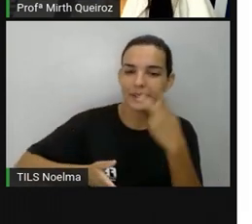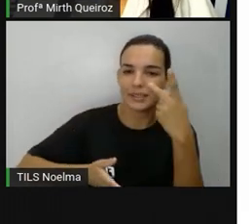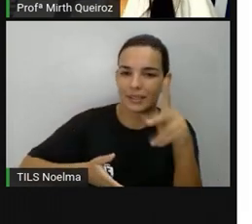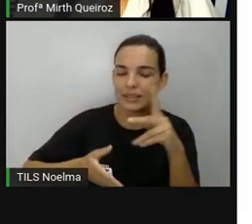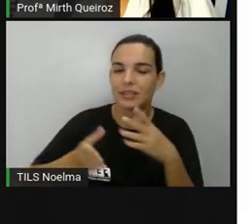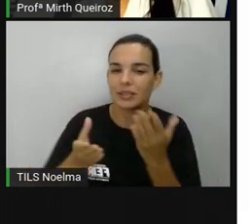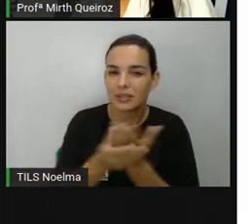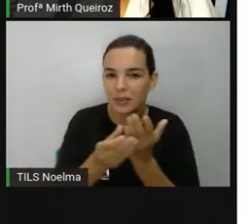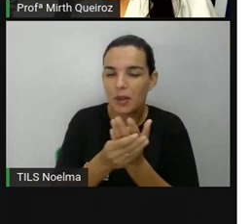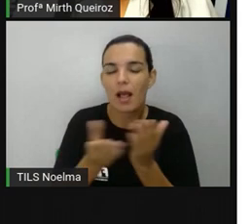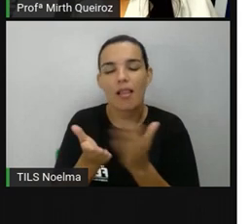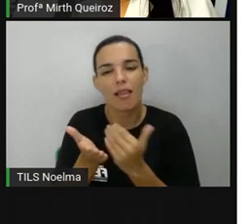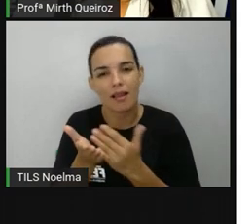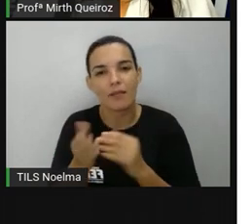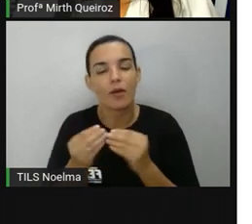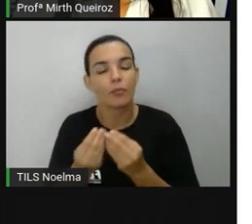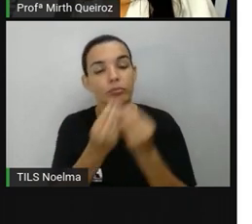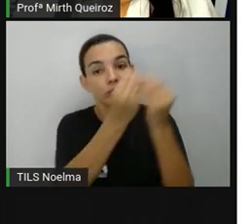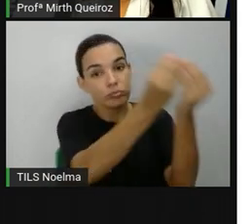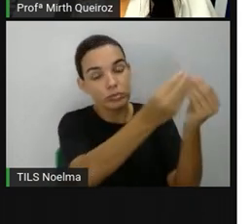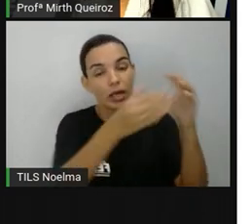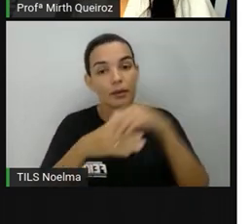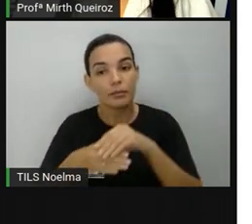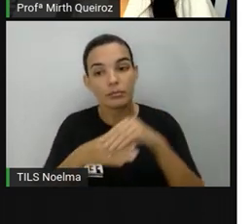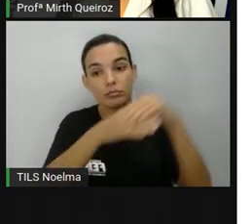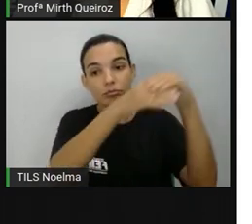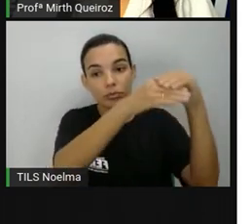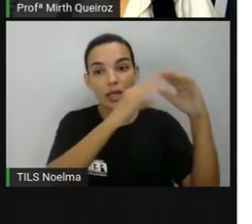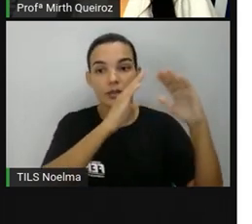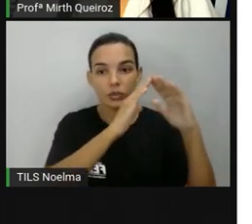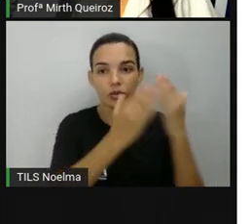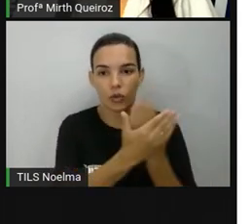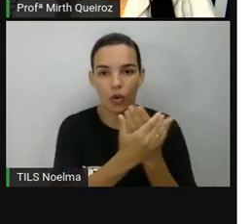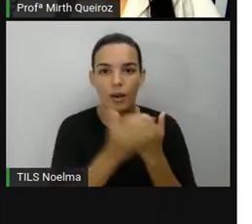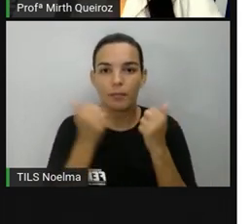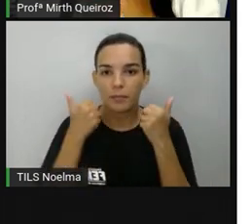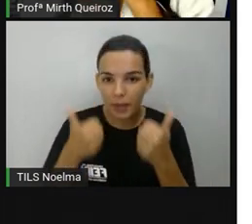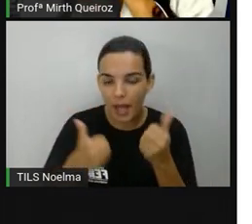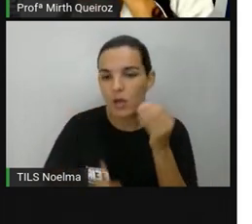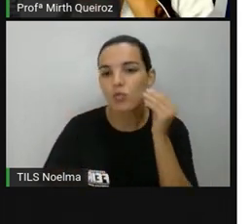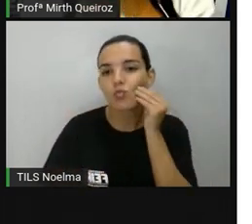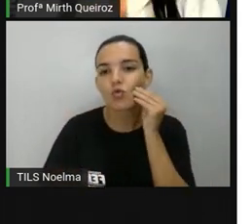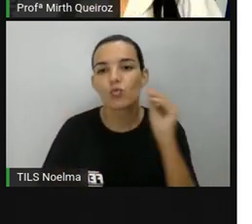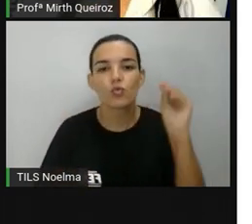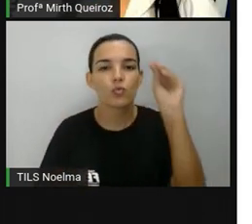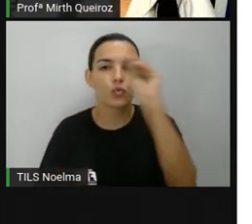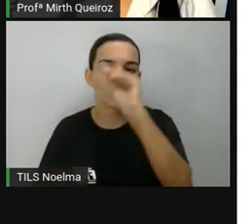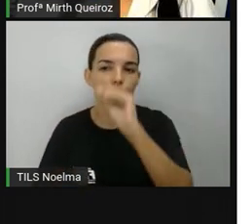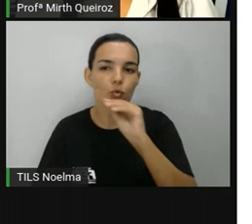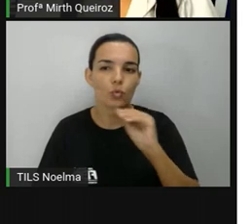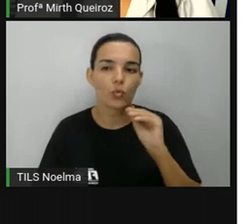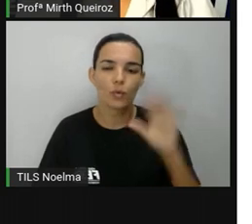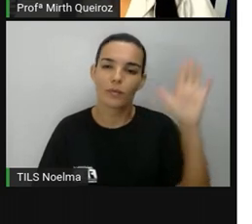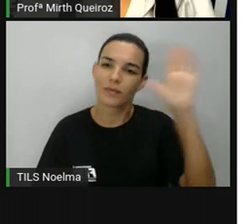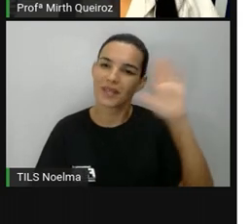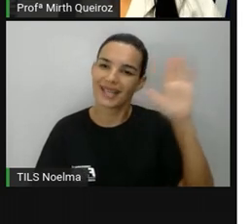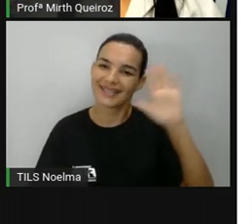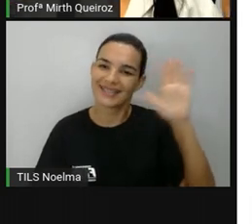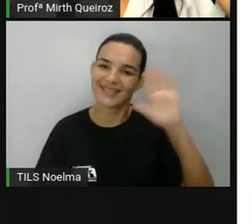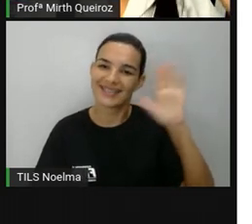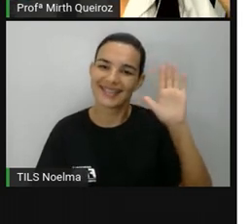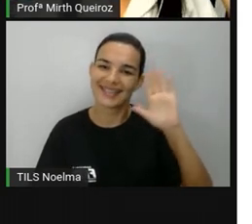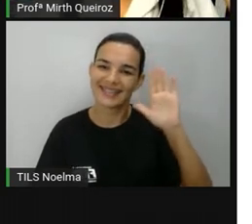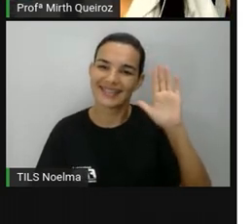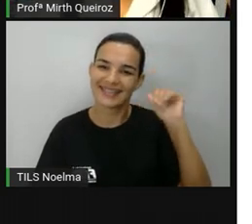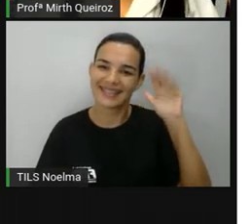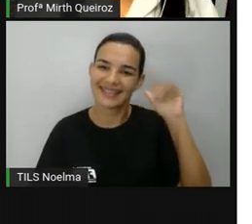material que vocês vão ter que devolver pras escolas de vocês, tá? Um beijo no coração de cada um de vocês e